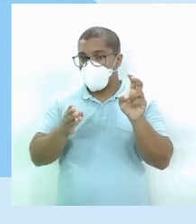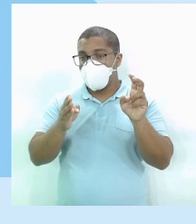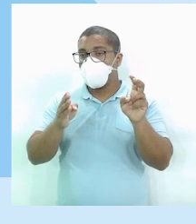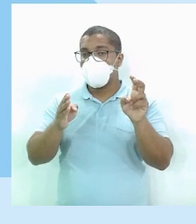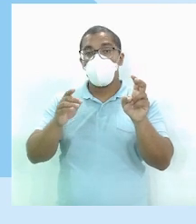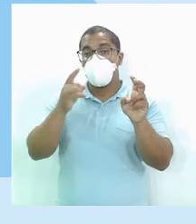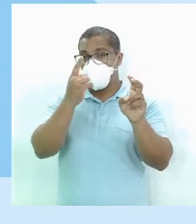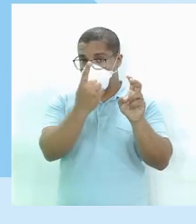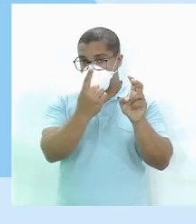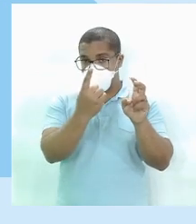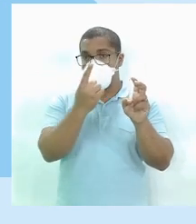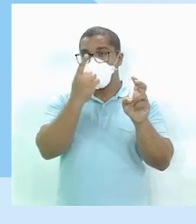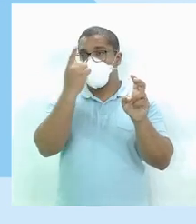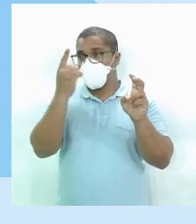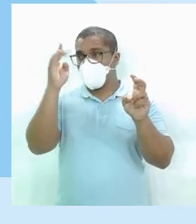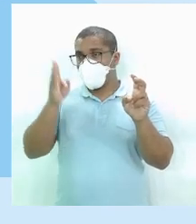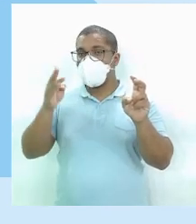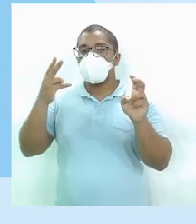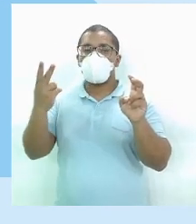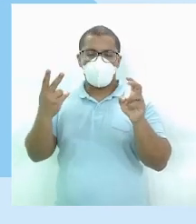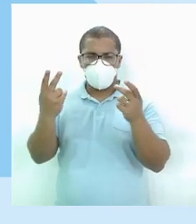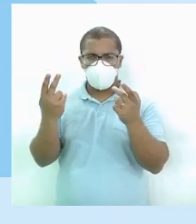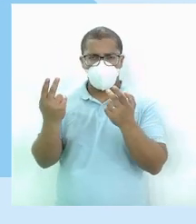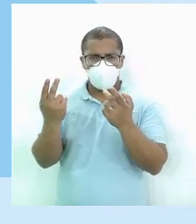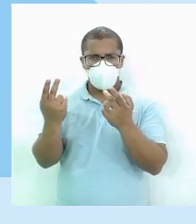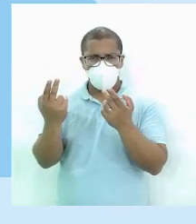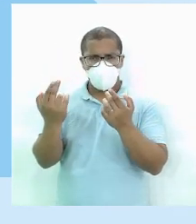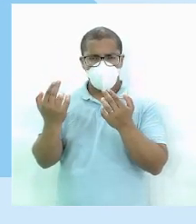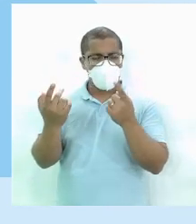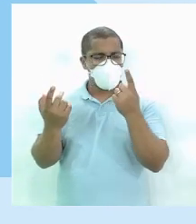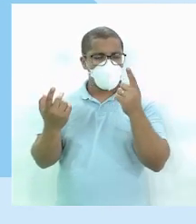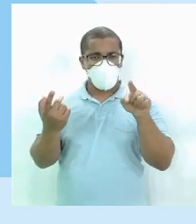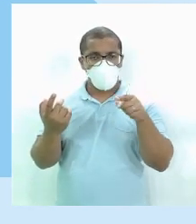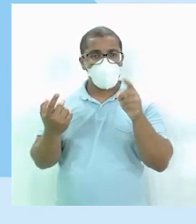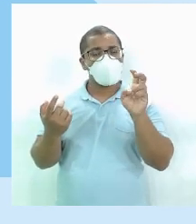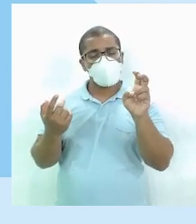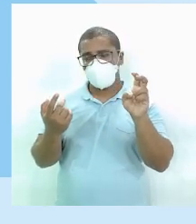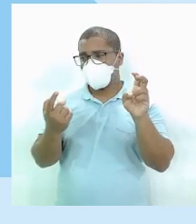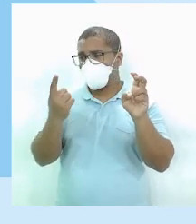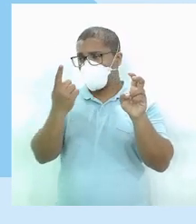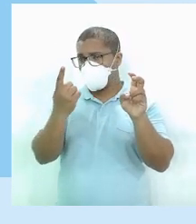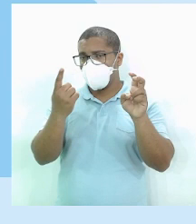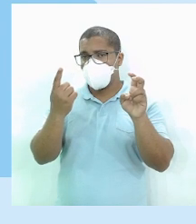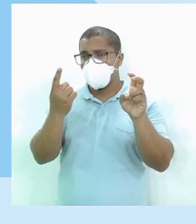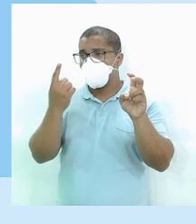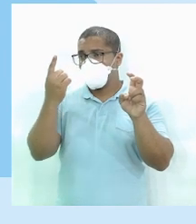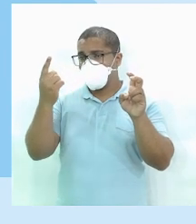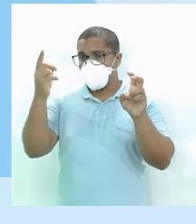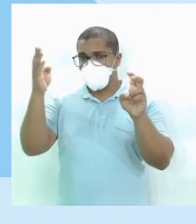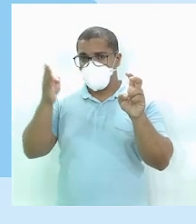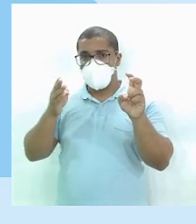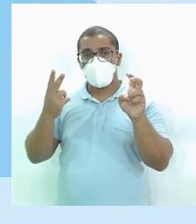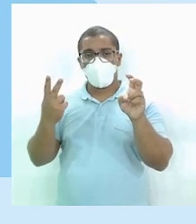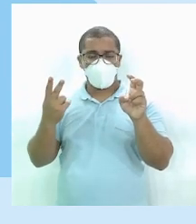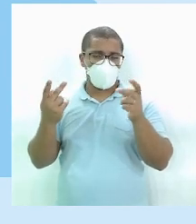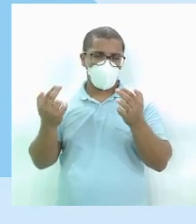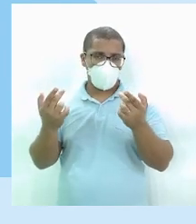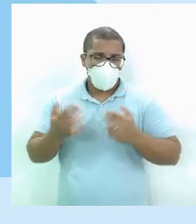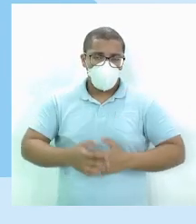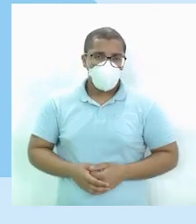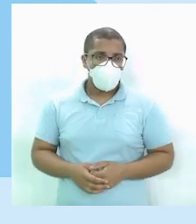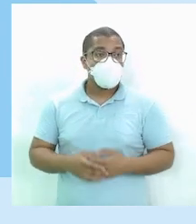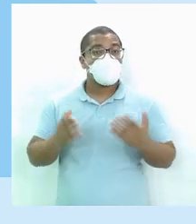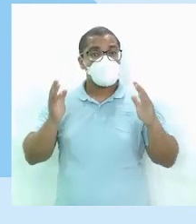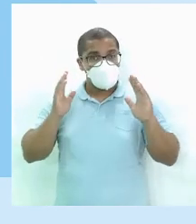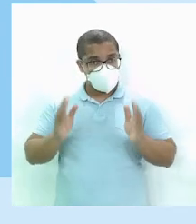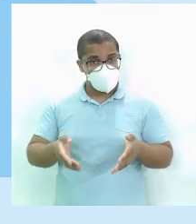De meio Ok? Então Já vimos Razão Que é uma comparação Entre Numerador